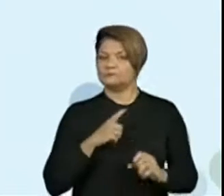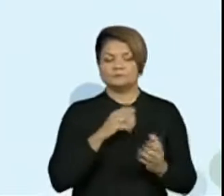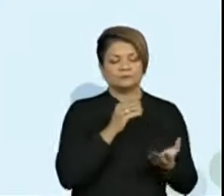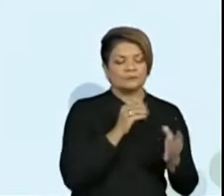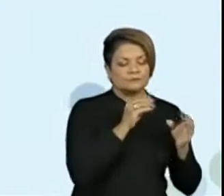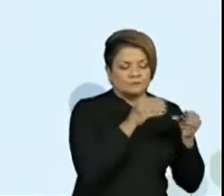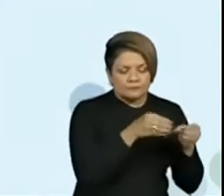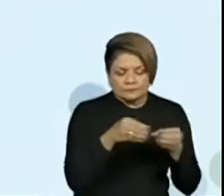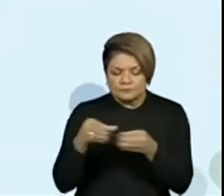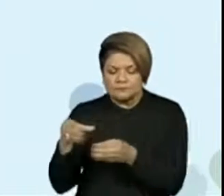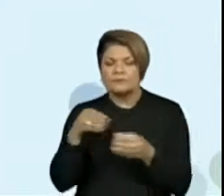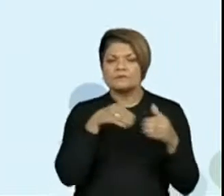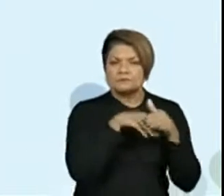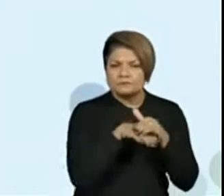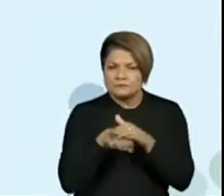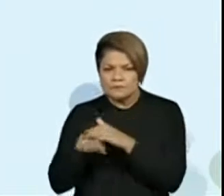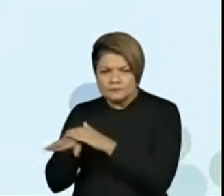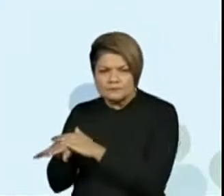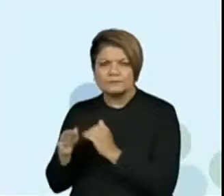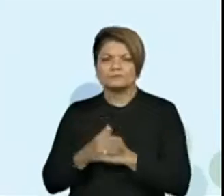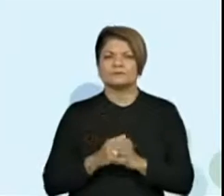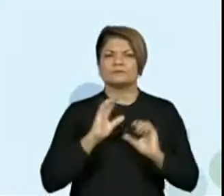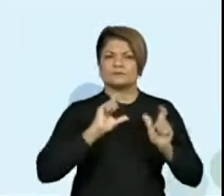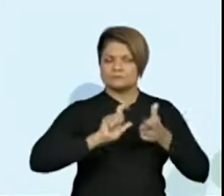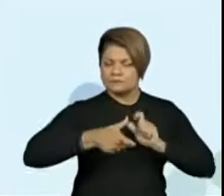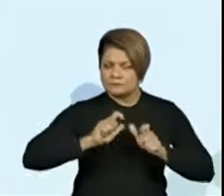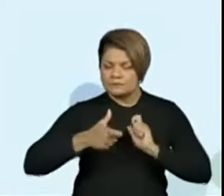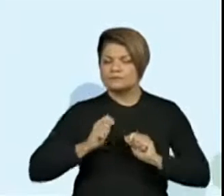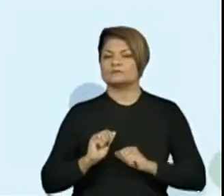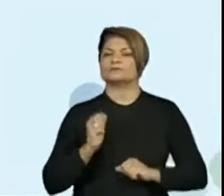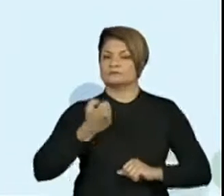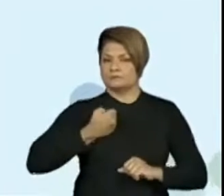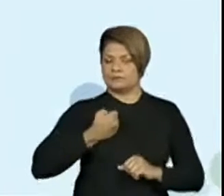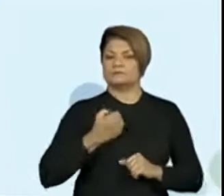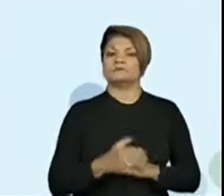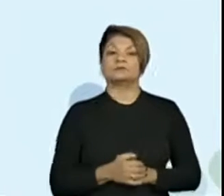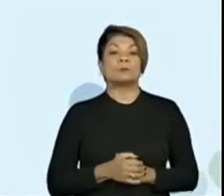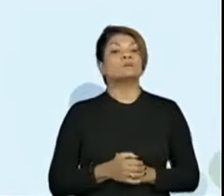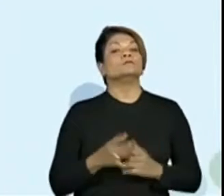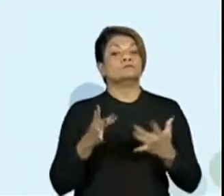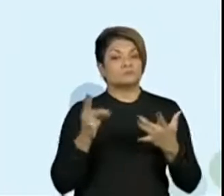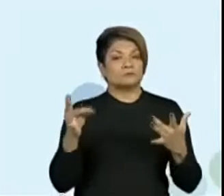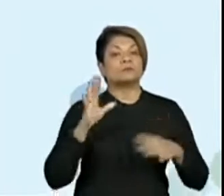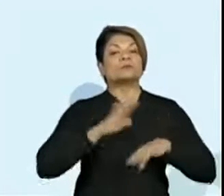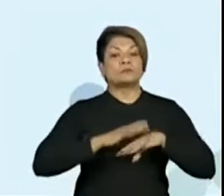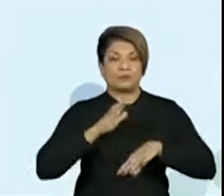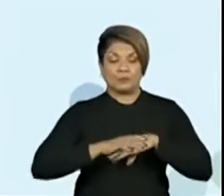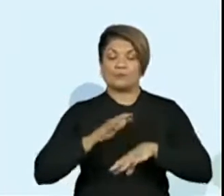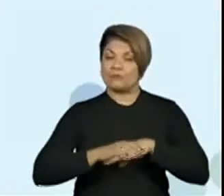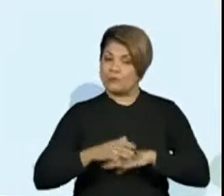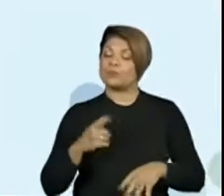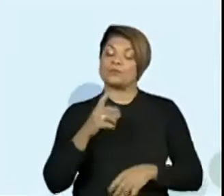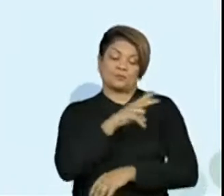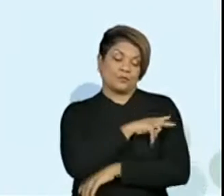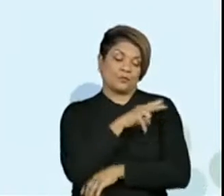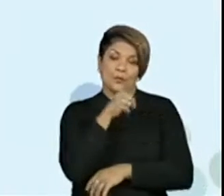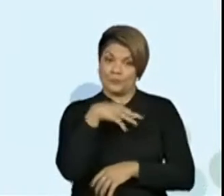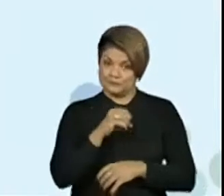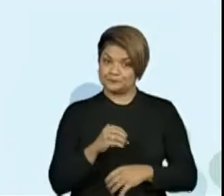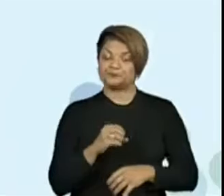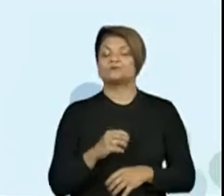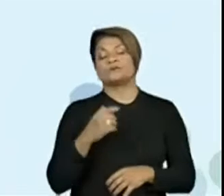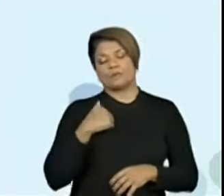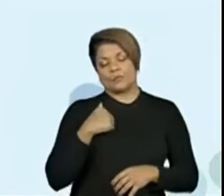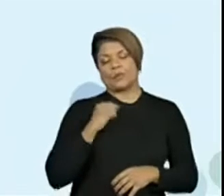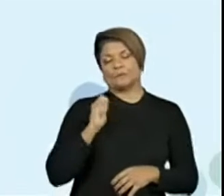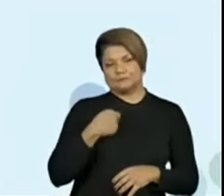operações e geometria. O componente é matemática. Para a turma do segundo ano, estamos nós aqui, professora